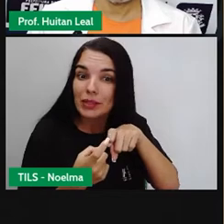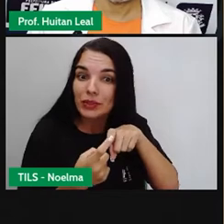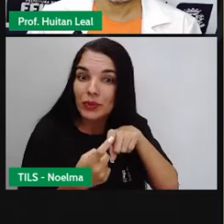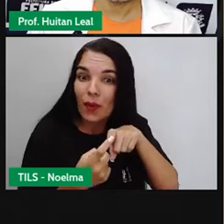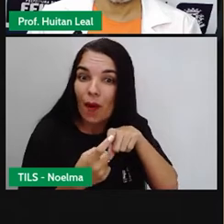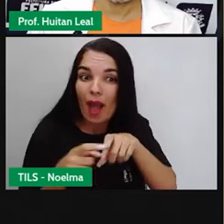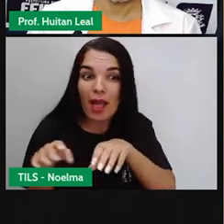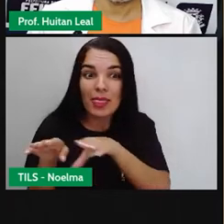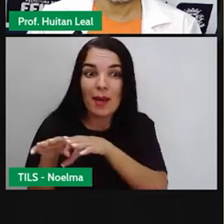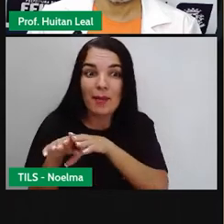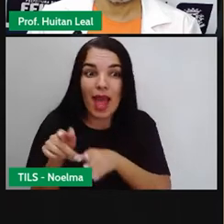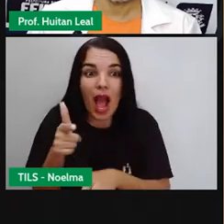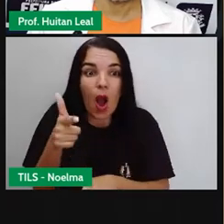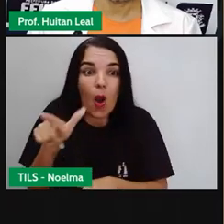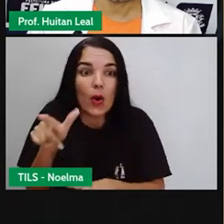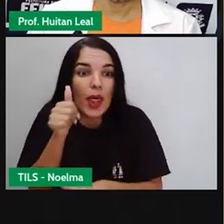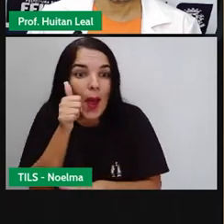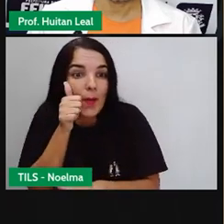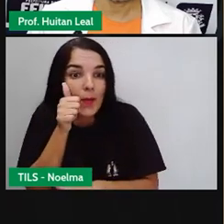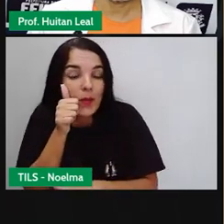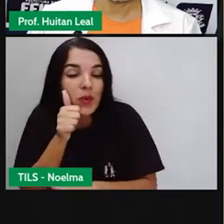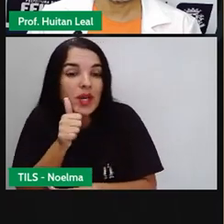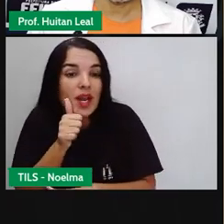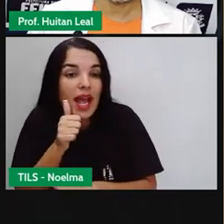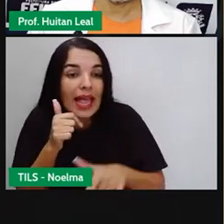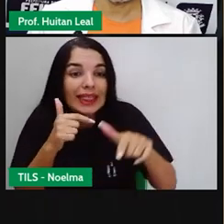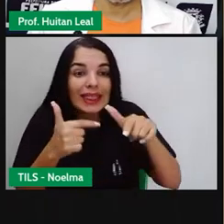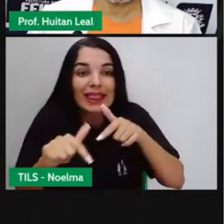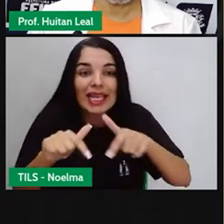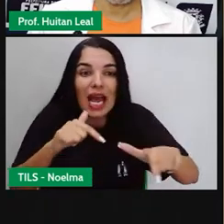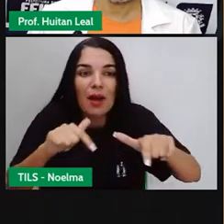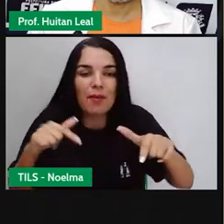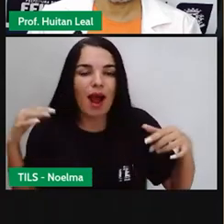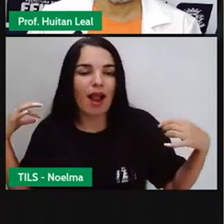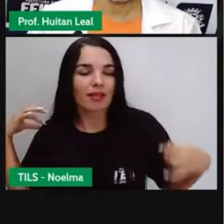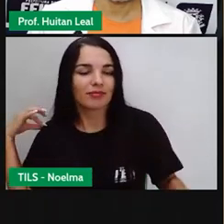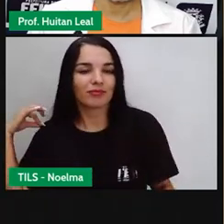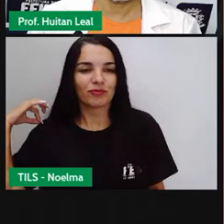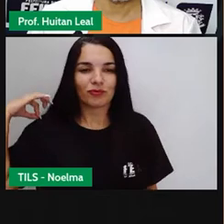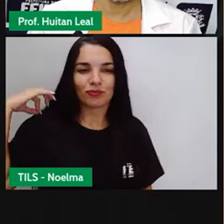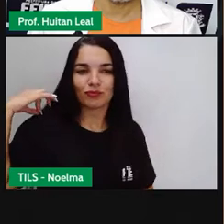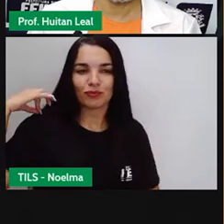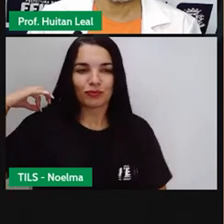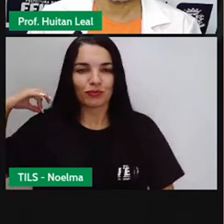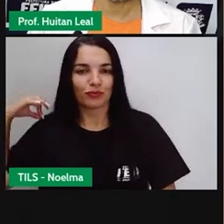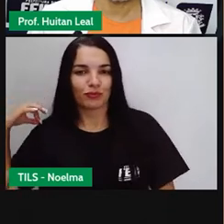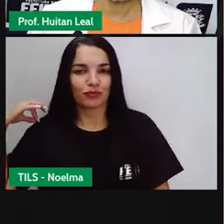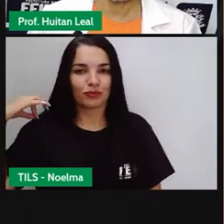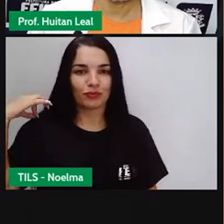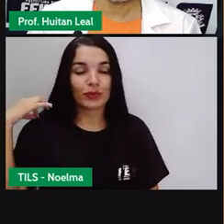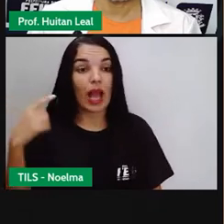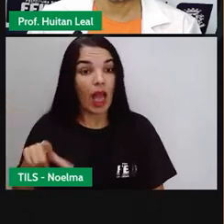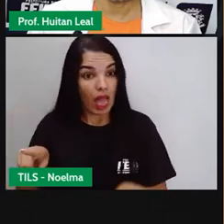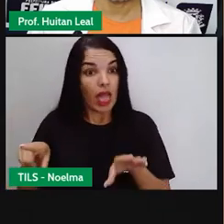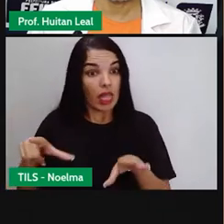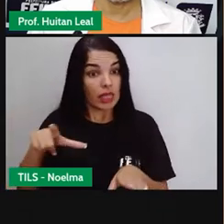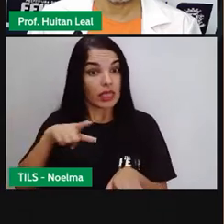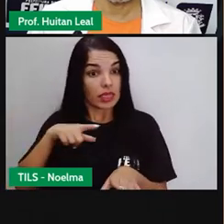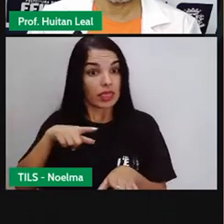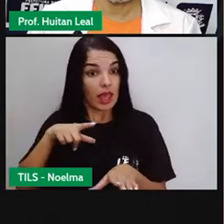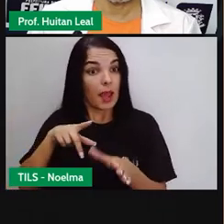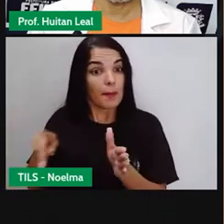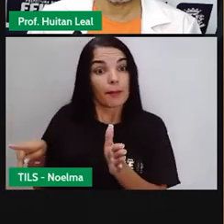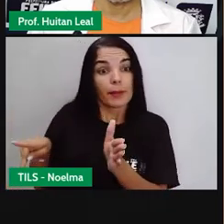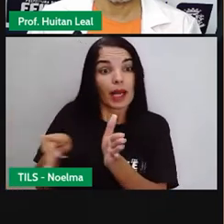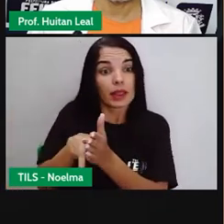trabalha na área de moda. Eles não deixam as suas tradições, mas eles hoje atuam em ambientes fora